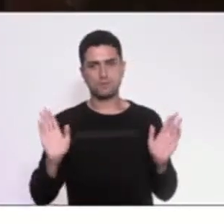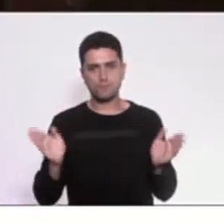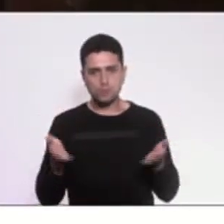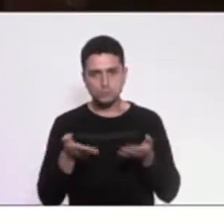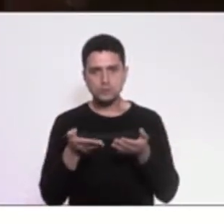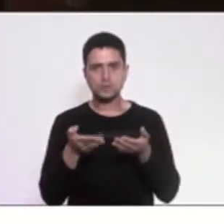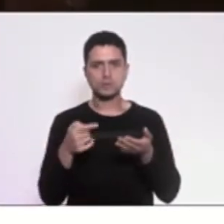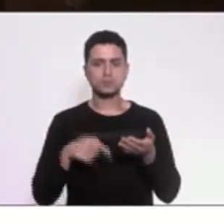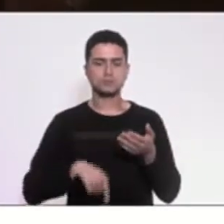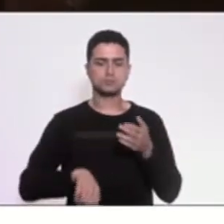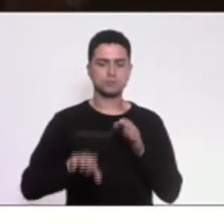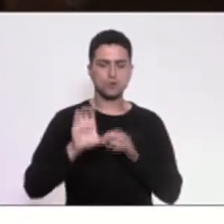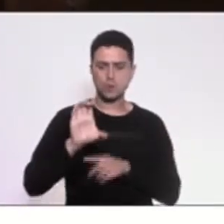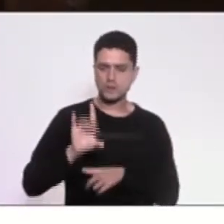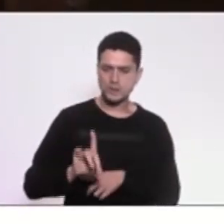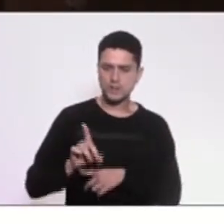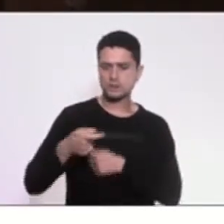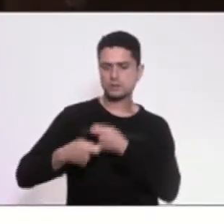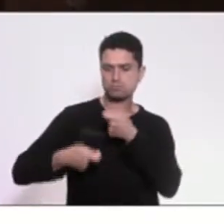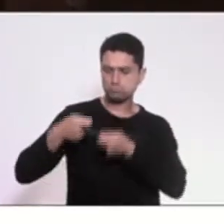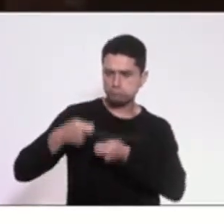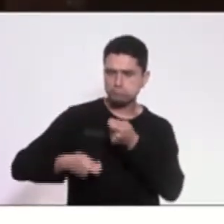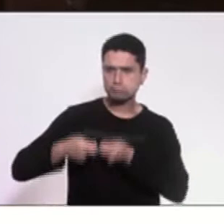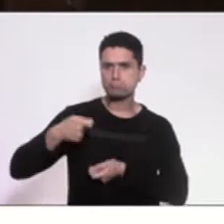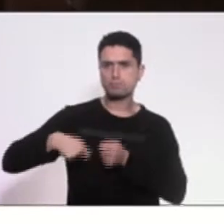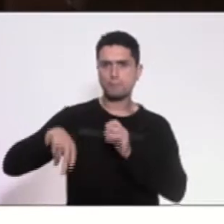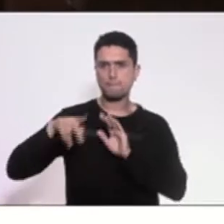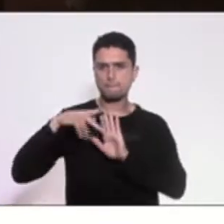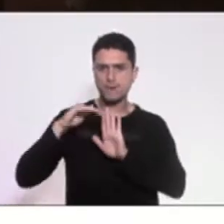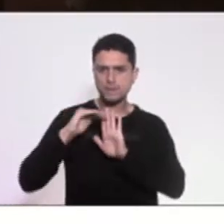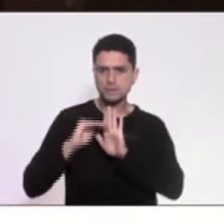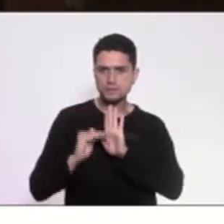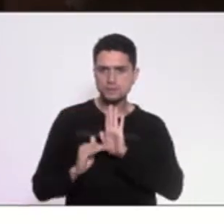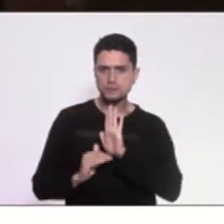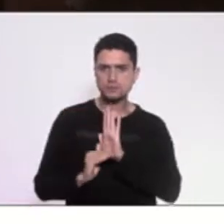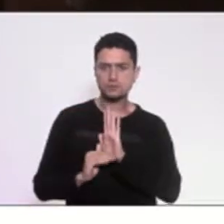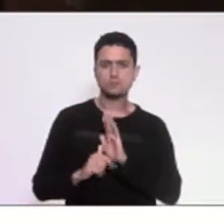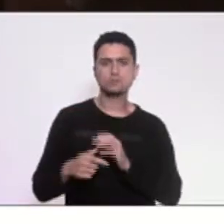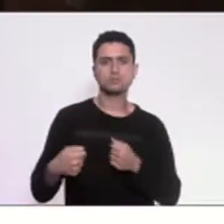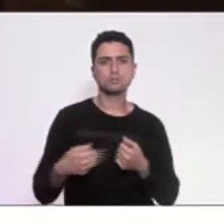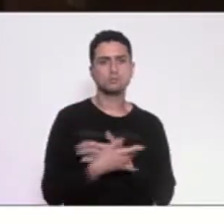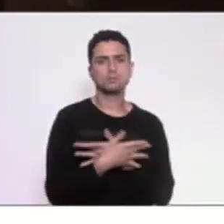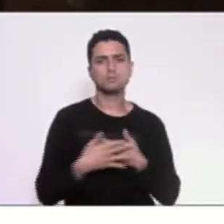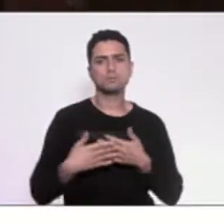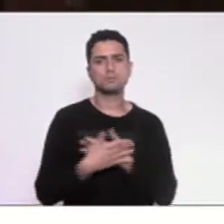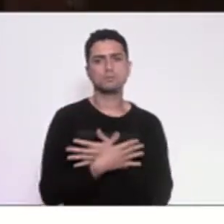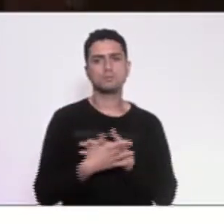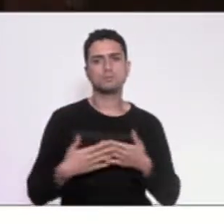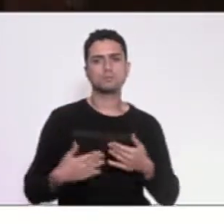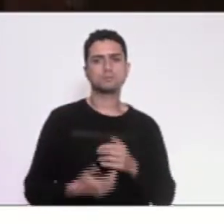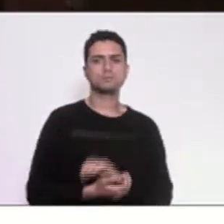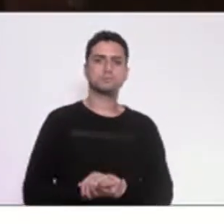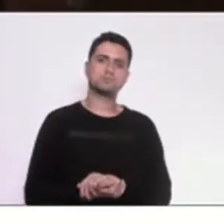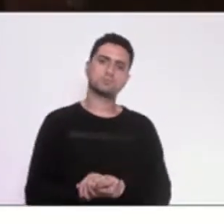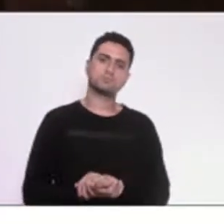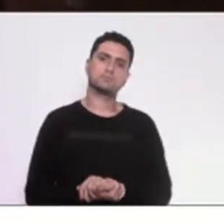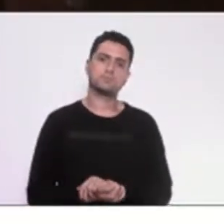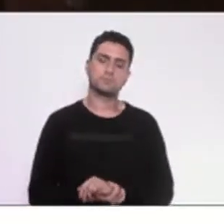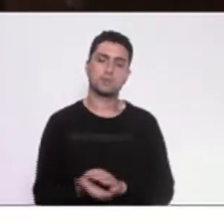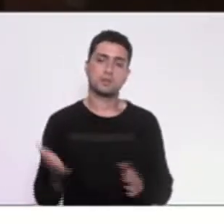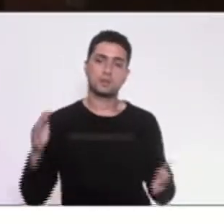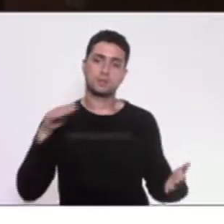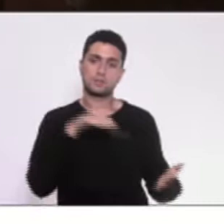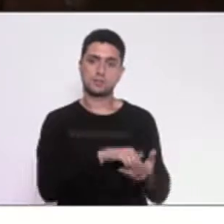articuladas, coordenadas, planejadas para a região metropolitana. E até hoje enfrenta